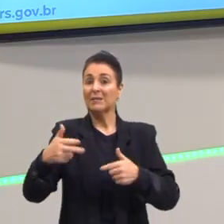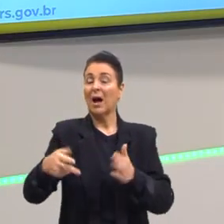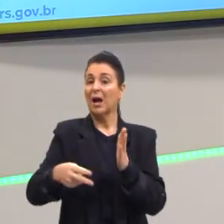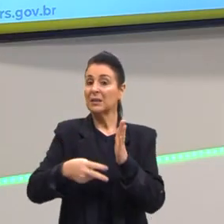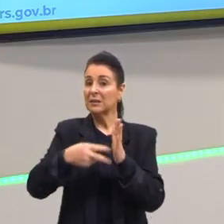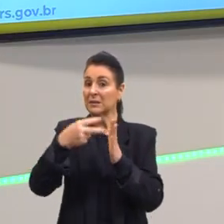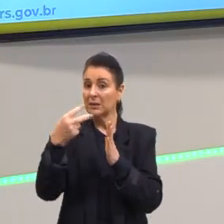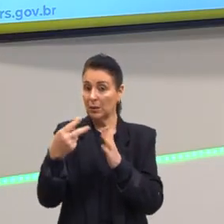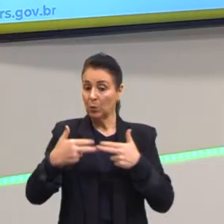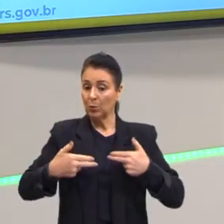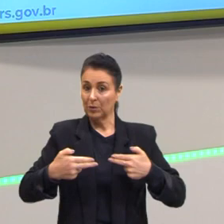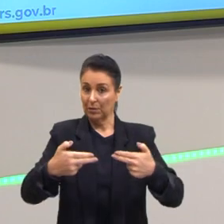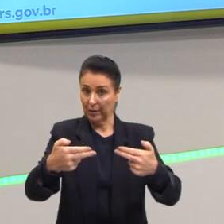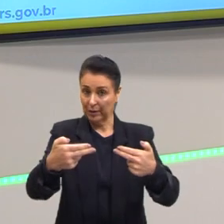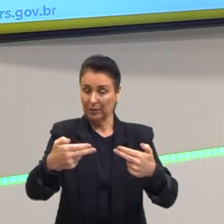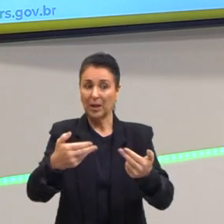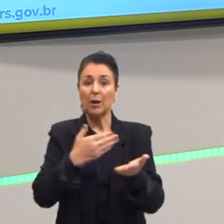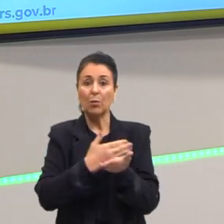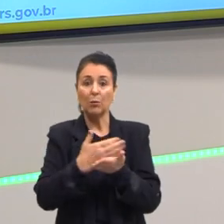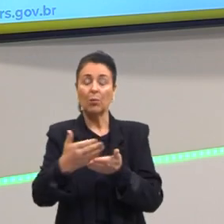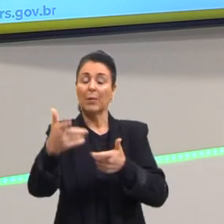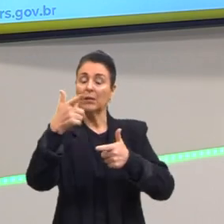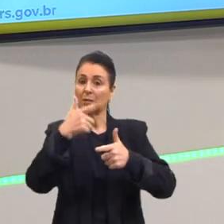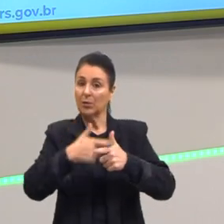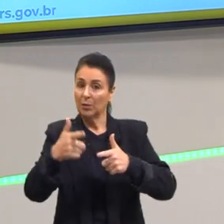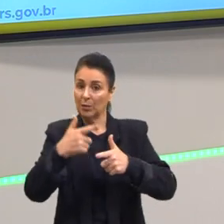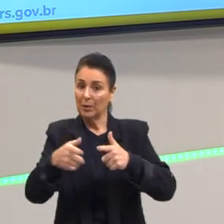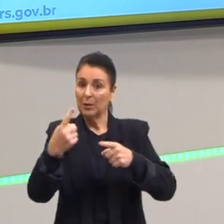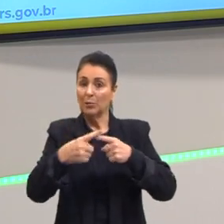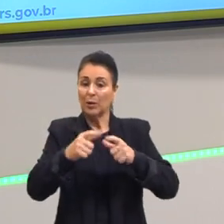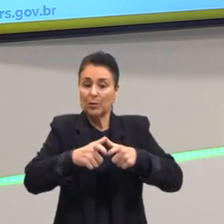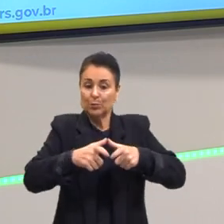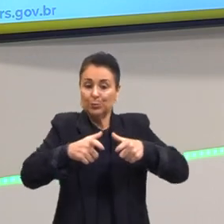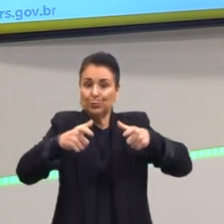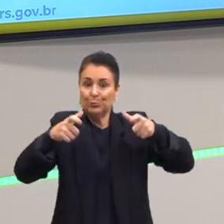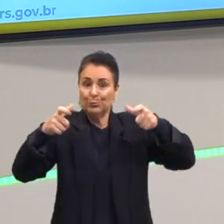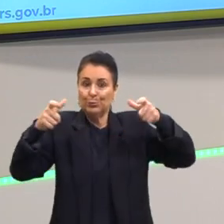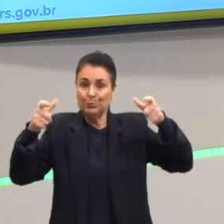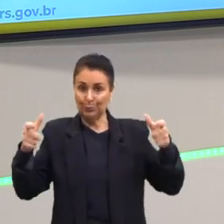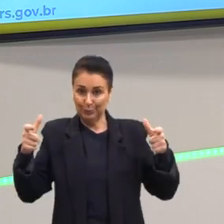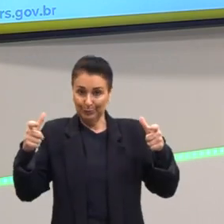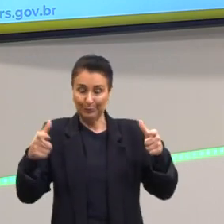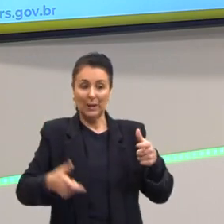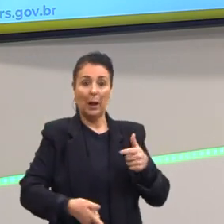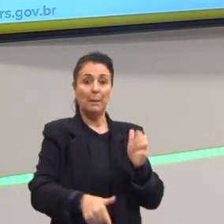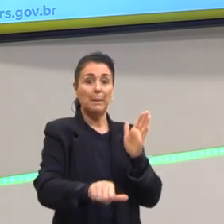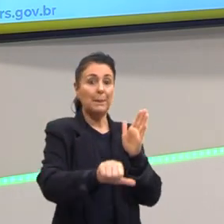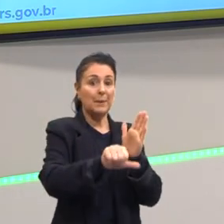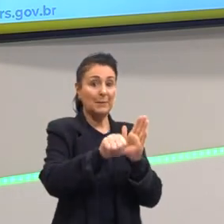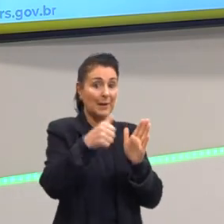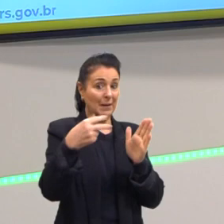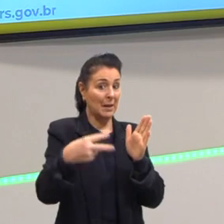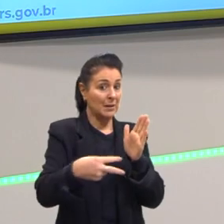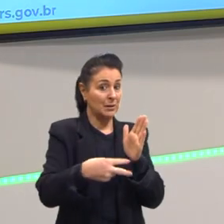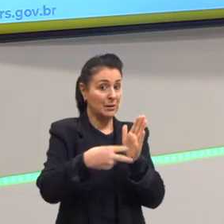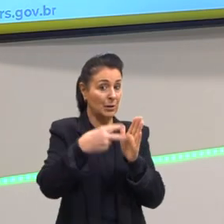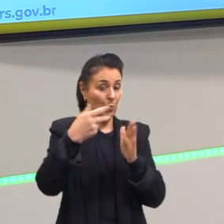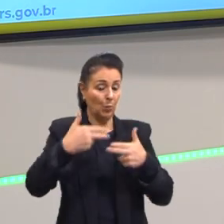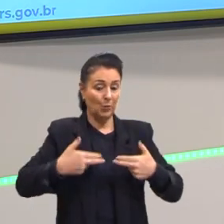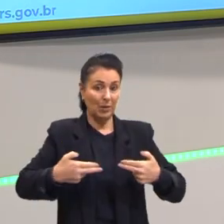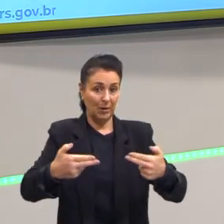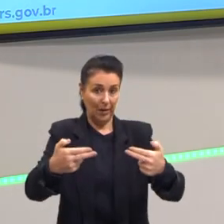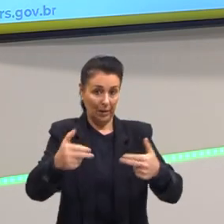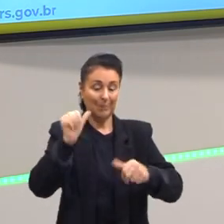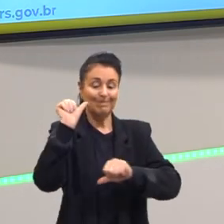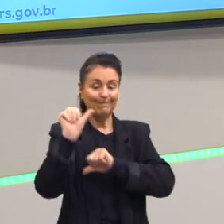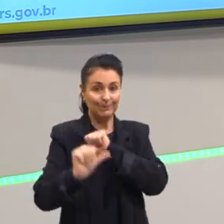passa a ser questionado, por causa do problema que essa expansão do capitalismo da Primeira e Segunda Guerra Mundial, ele passa por uma crise,